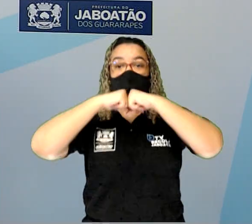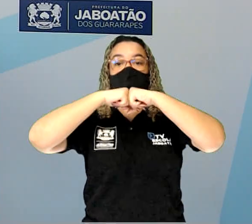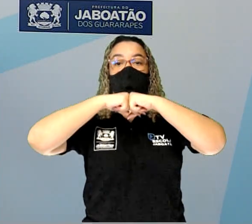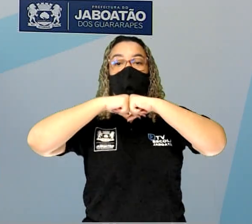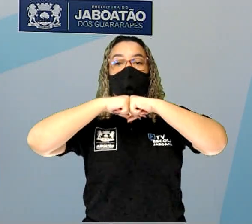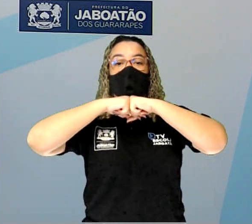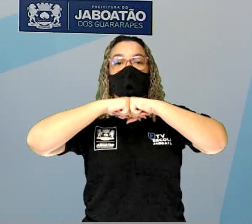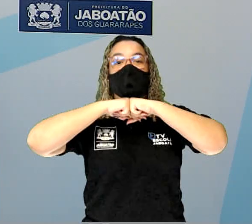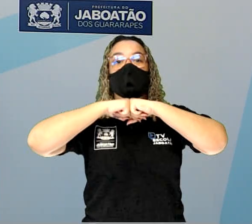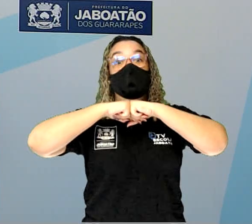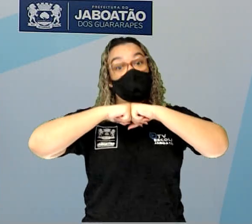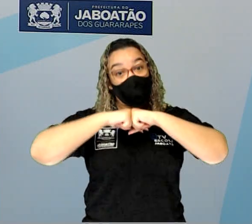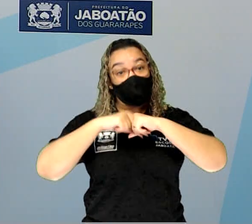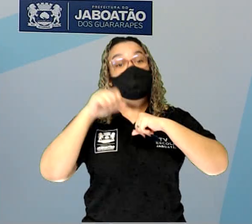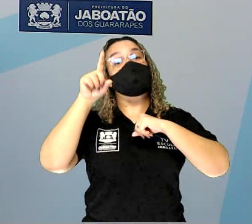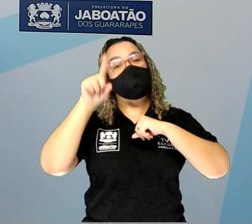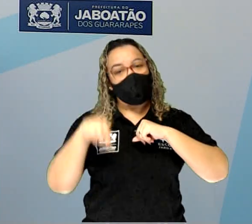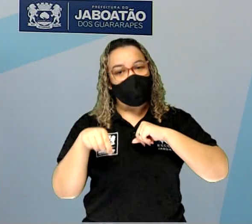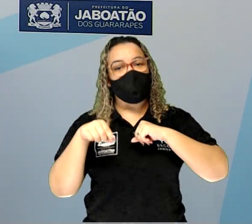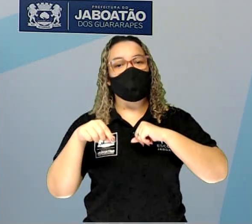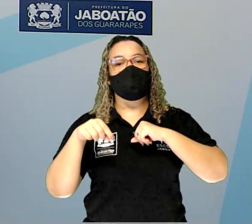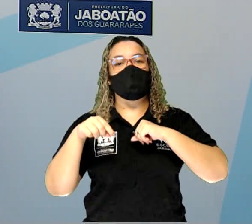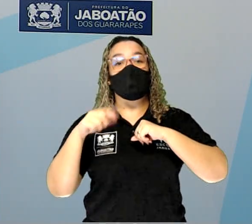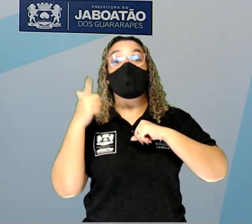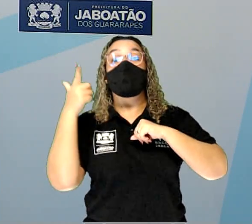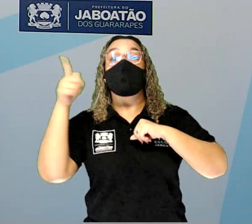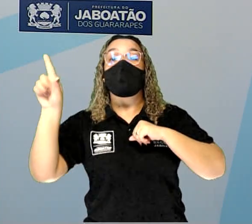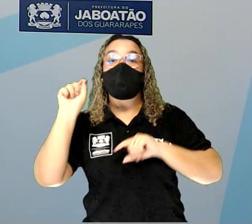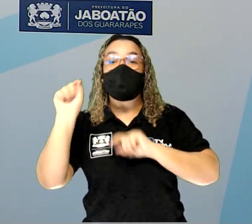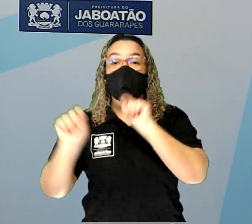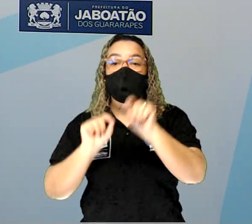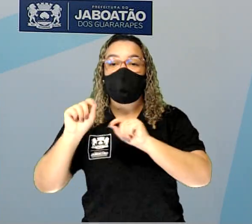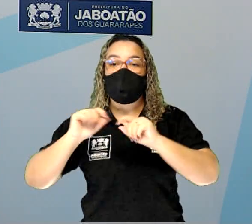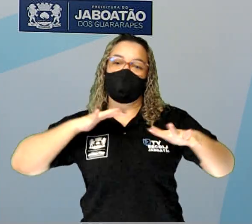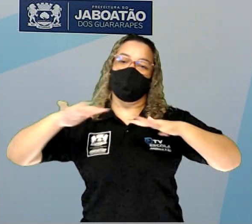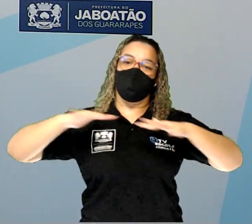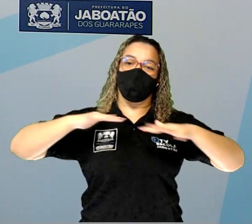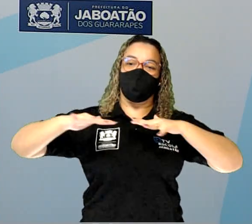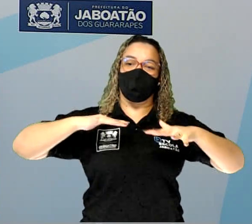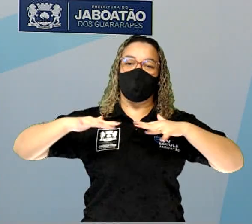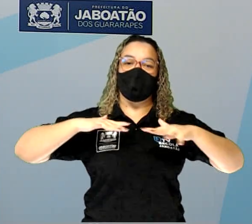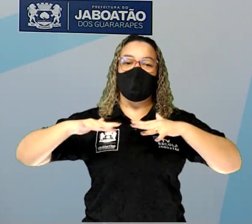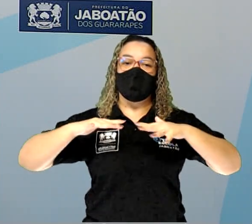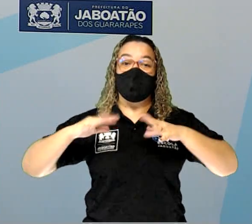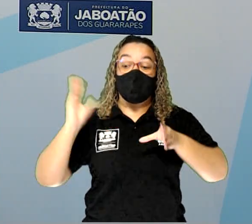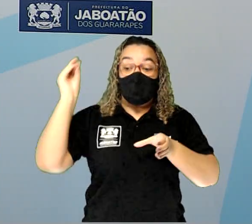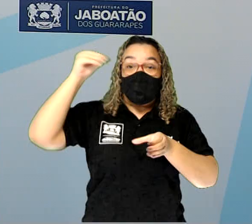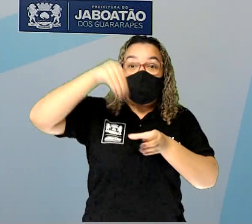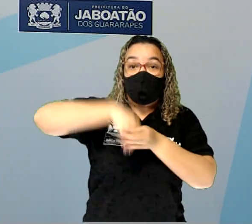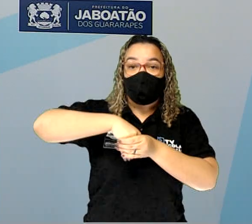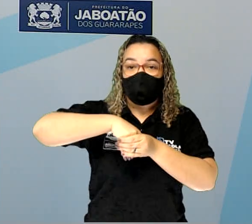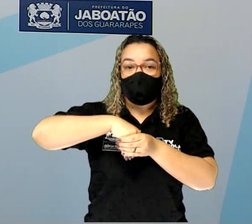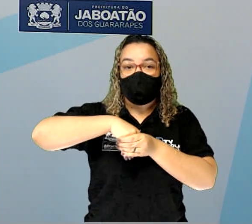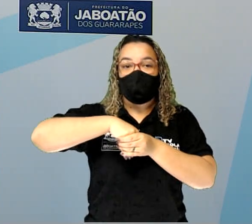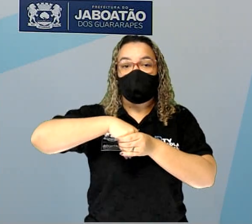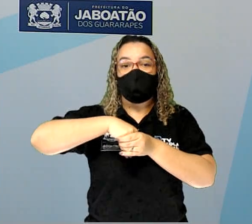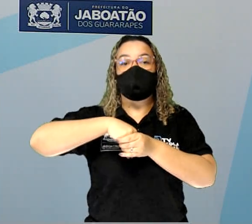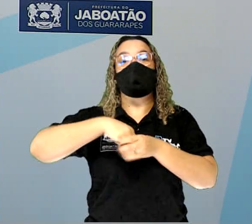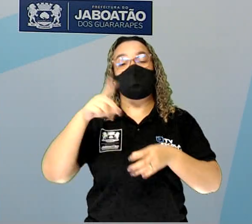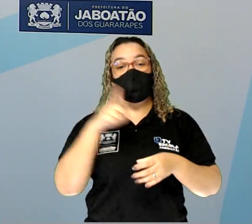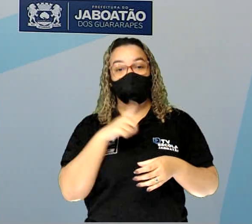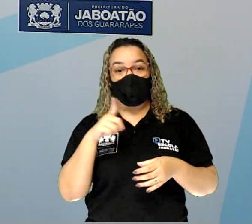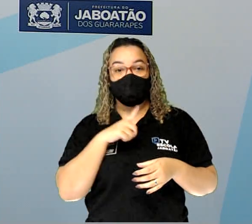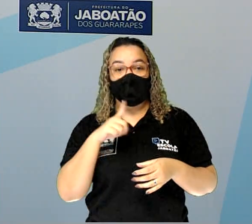placa, como eu disse no início, outra consequência são os terremotos. Que lá dentro, a gente vai ter